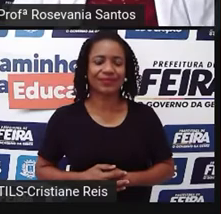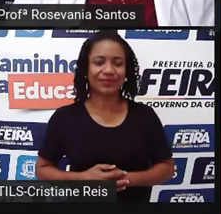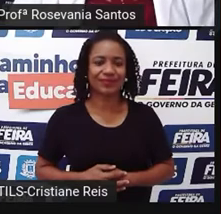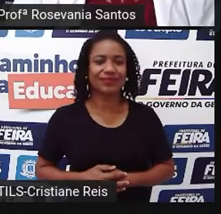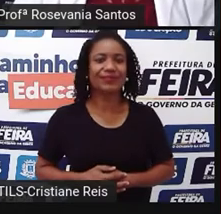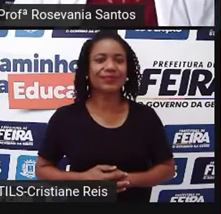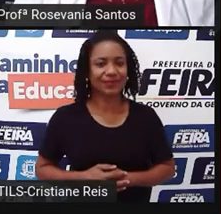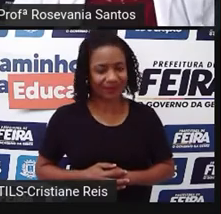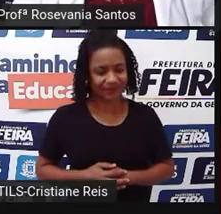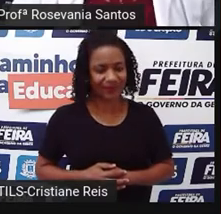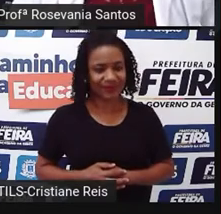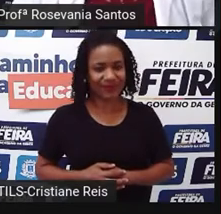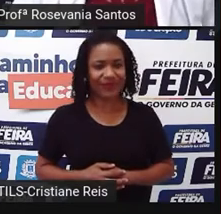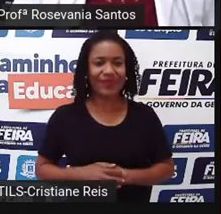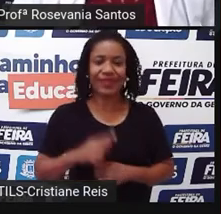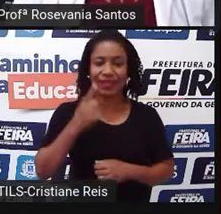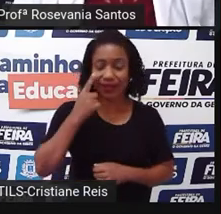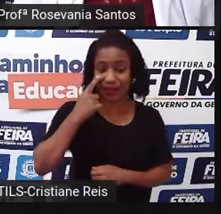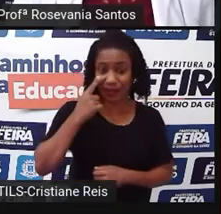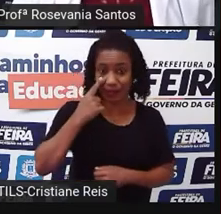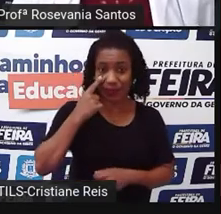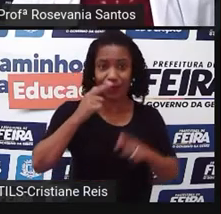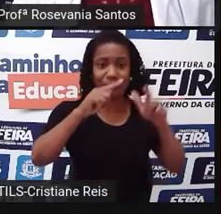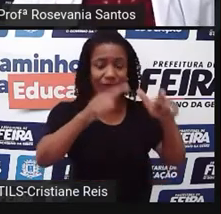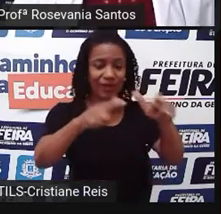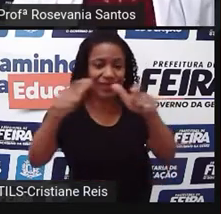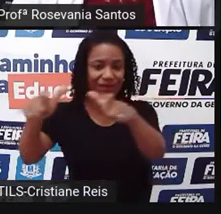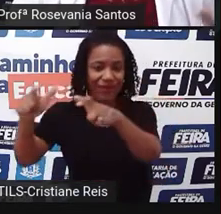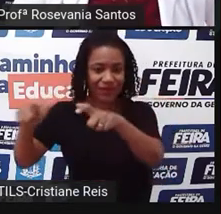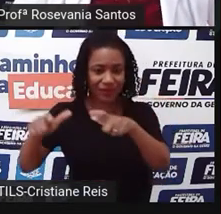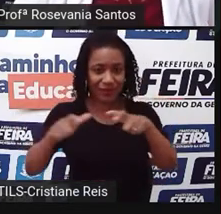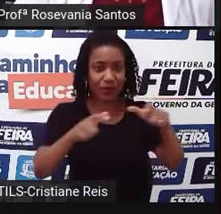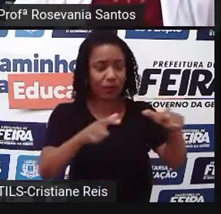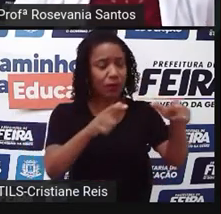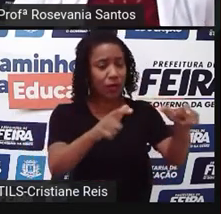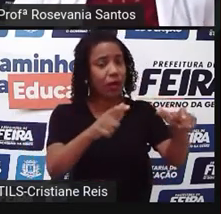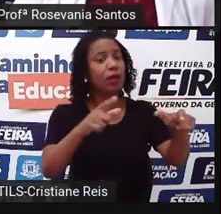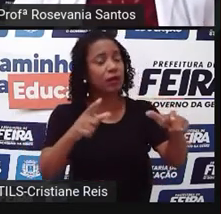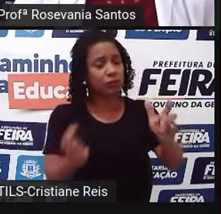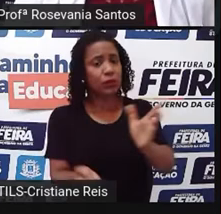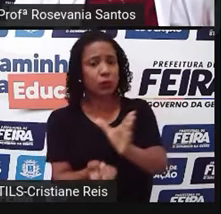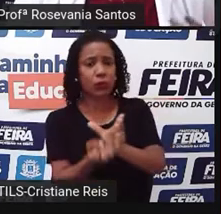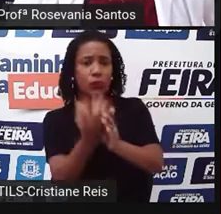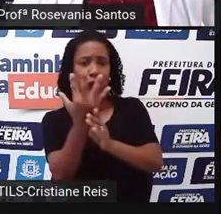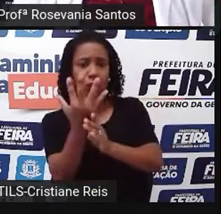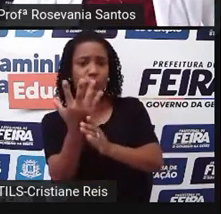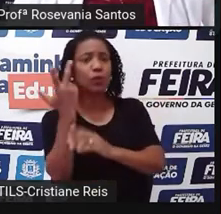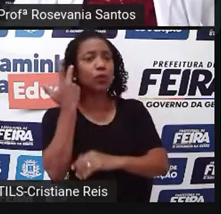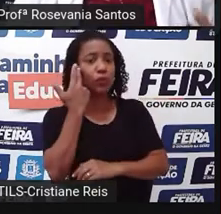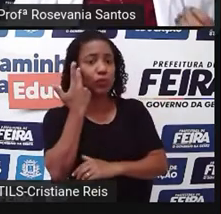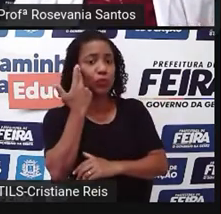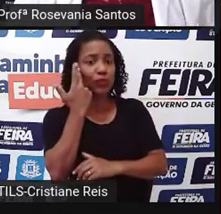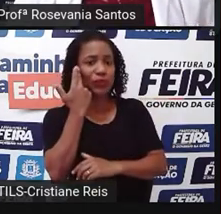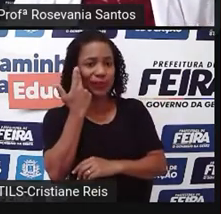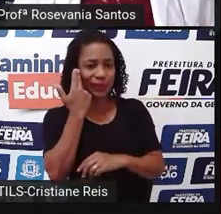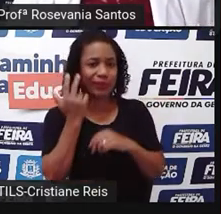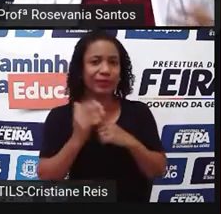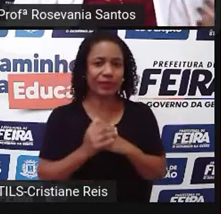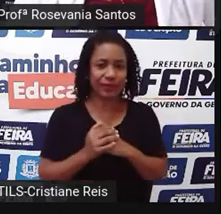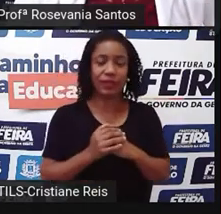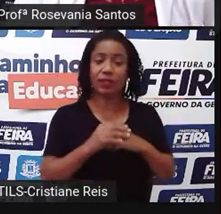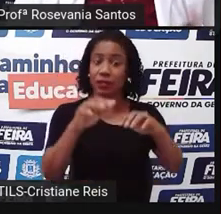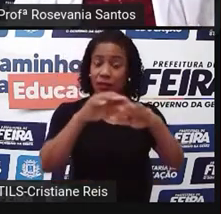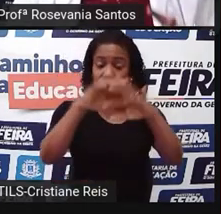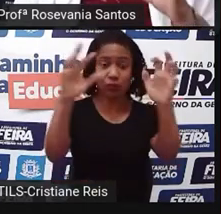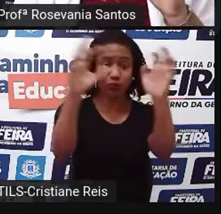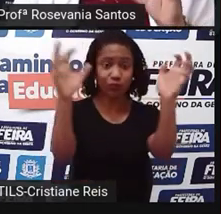Bom, inicialmente, né? Todo lugar, ele tem uma vegetação original, que é uma vegetação nativa. Então, o que é é? O conjunto das plantas